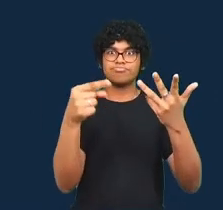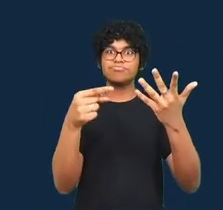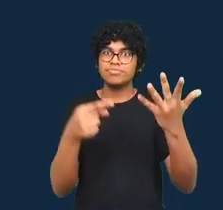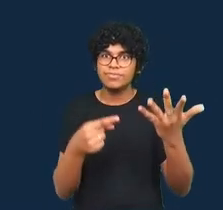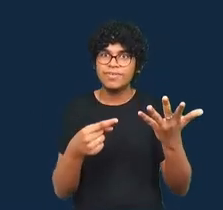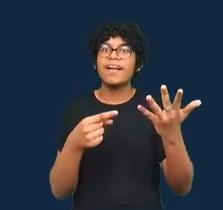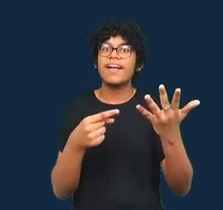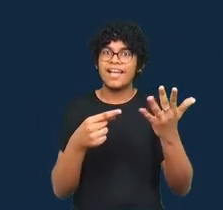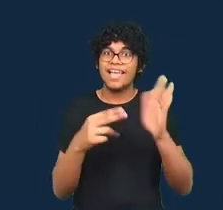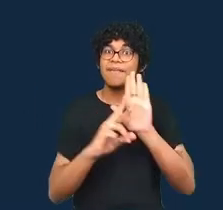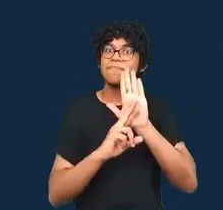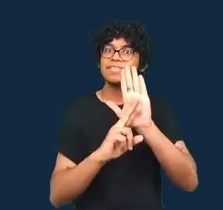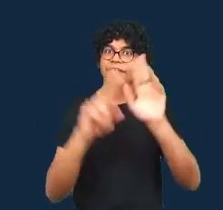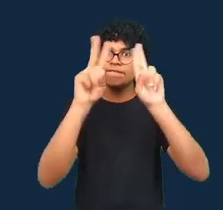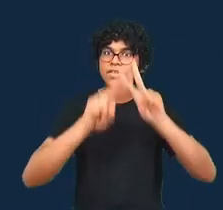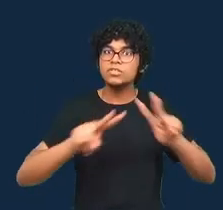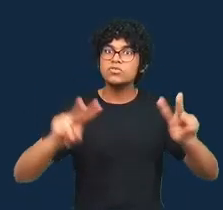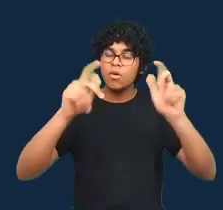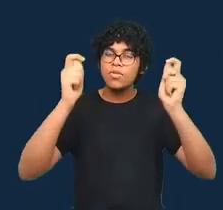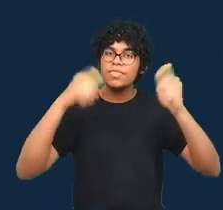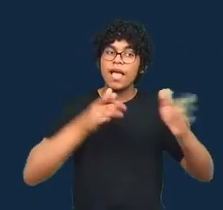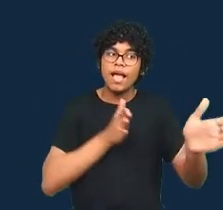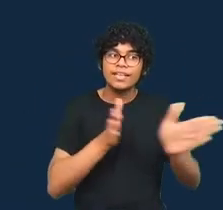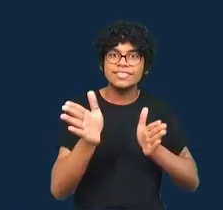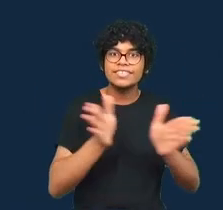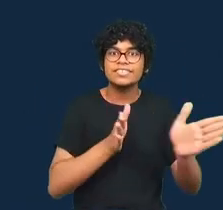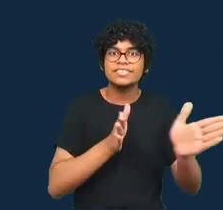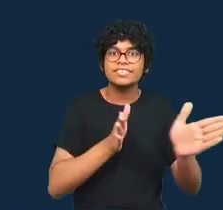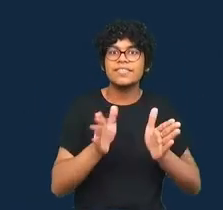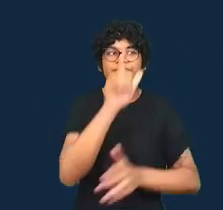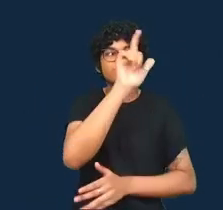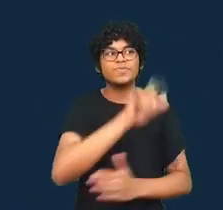mais acessível imediatamente ao leitor